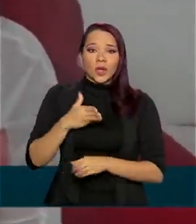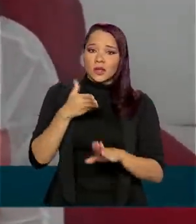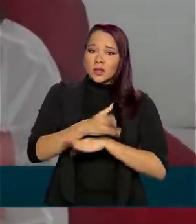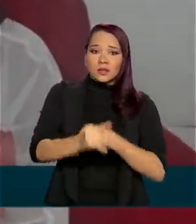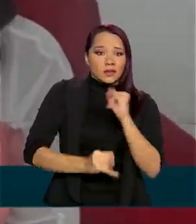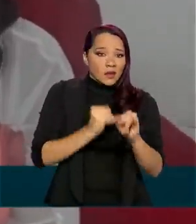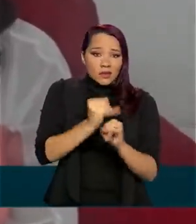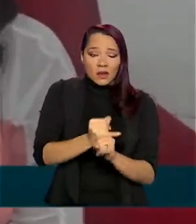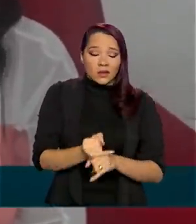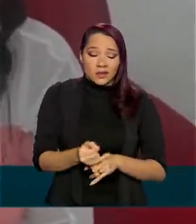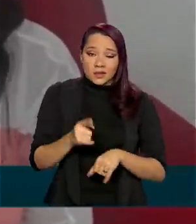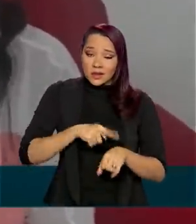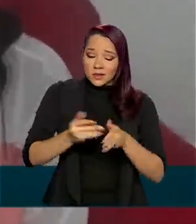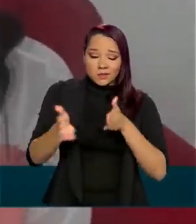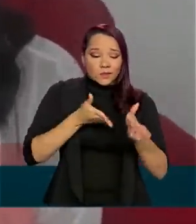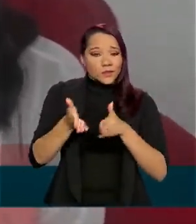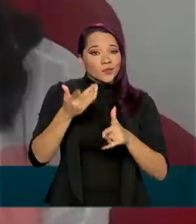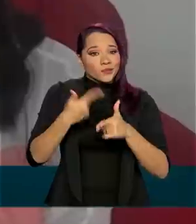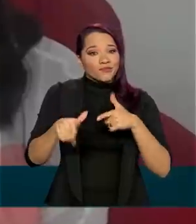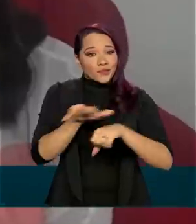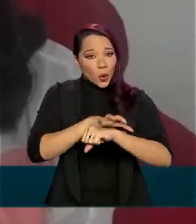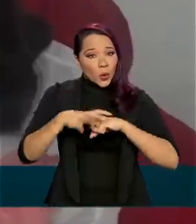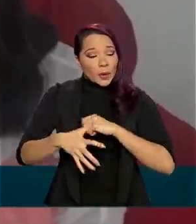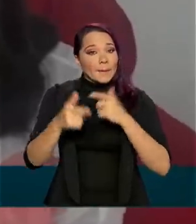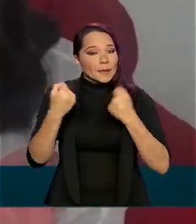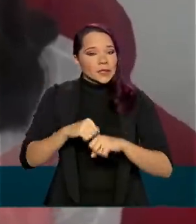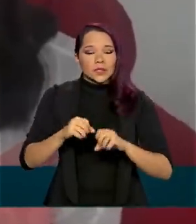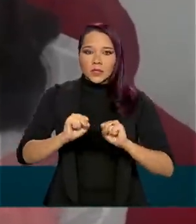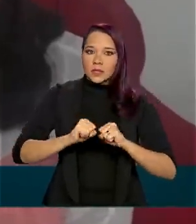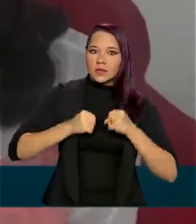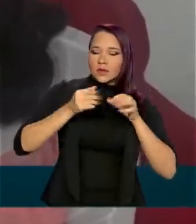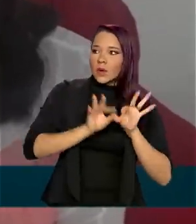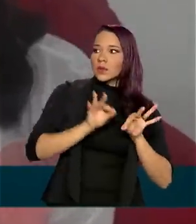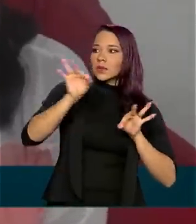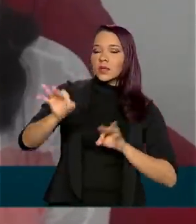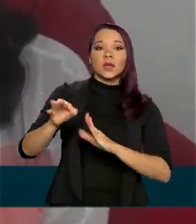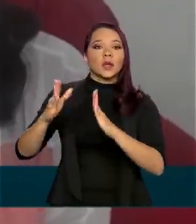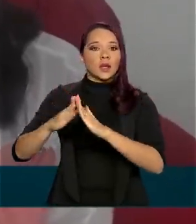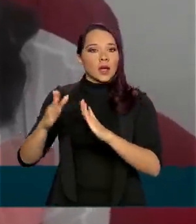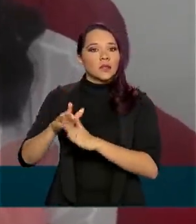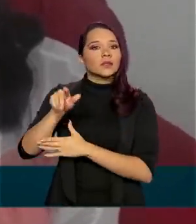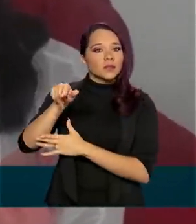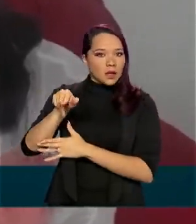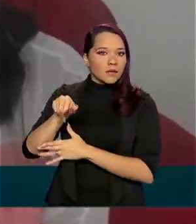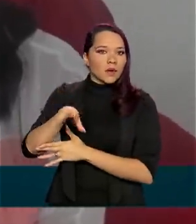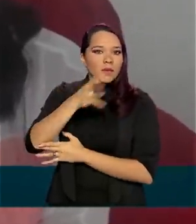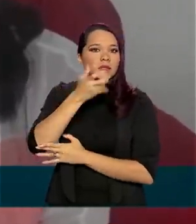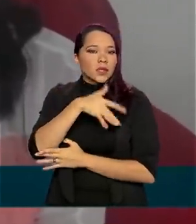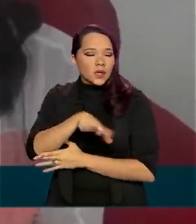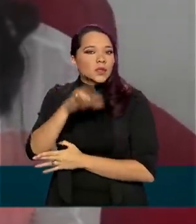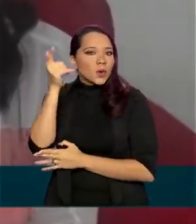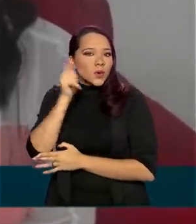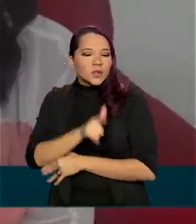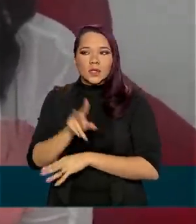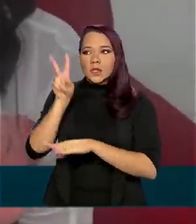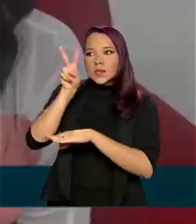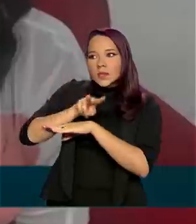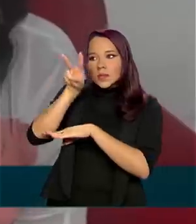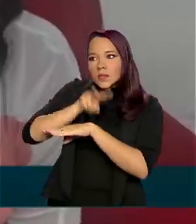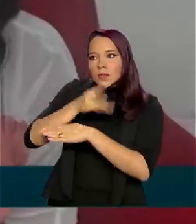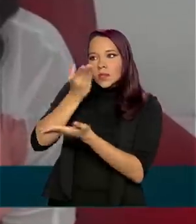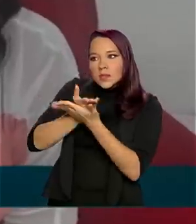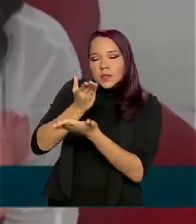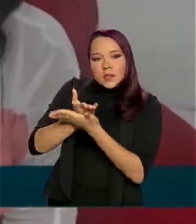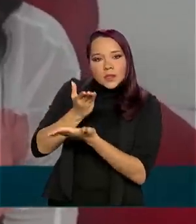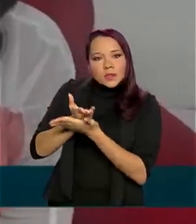internet e nesse momento de pandemia precisa se deslocar até a casa da irmã para que as crianças consigam realizar